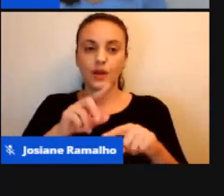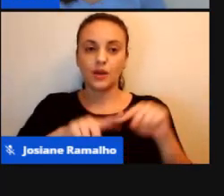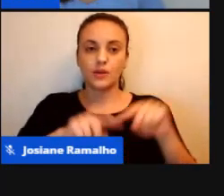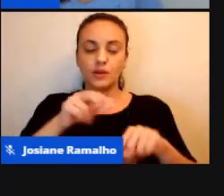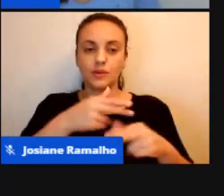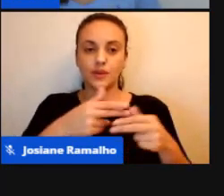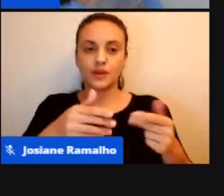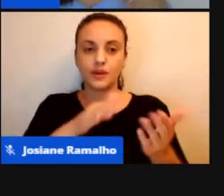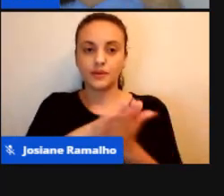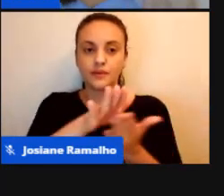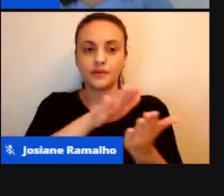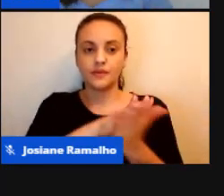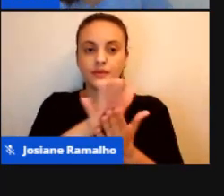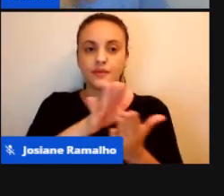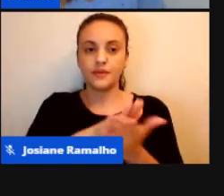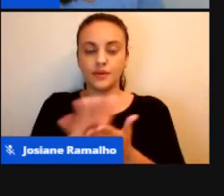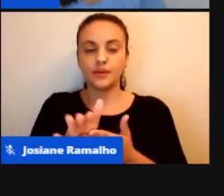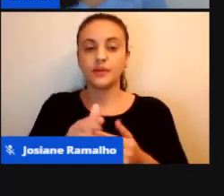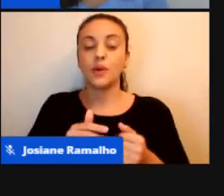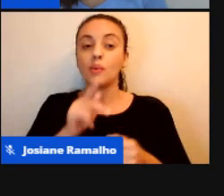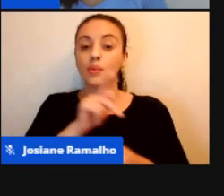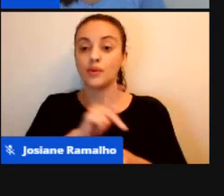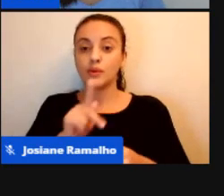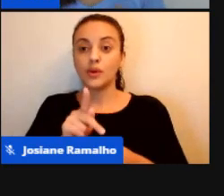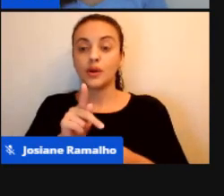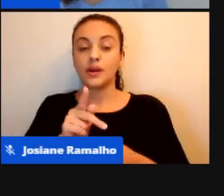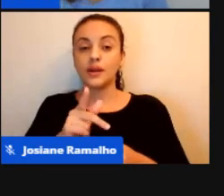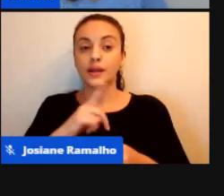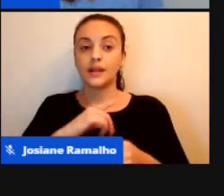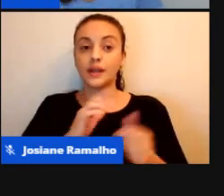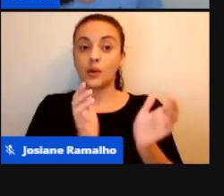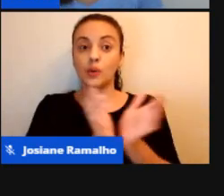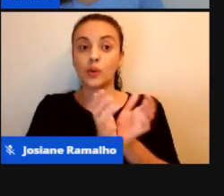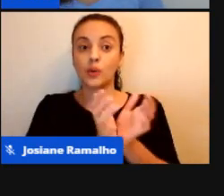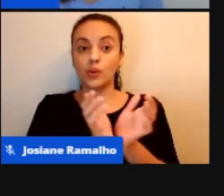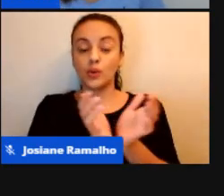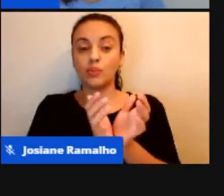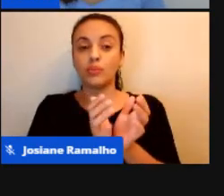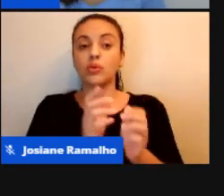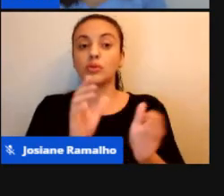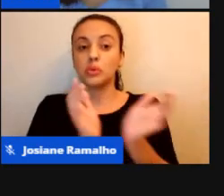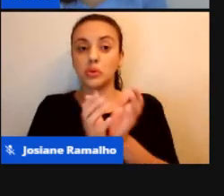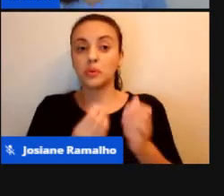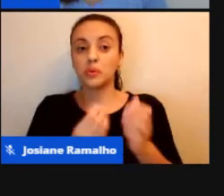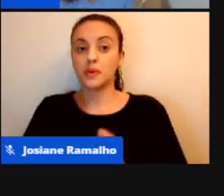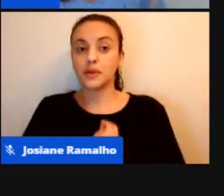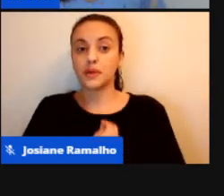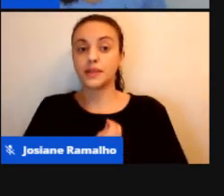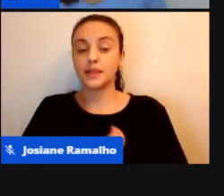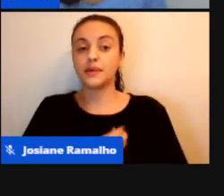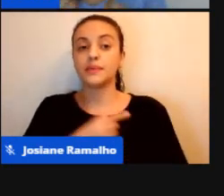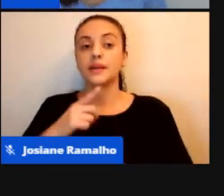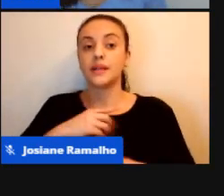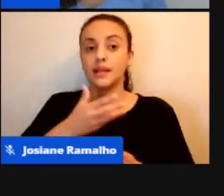dentro dos grupos, que o grupo é participativo, que ele consegue fazer esse chamamento, que consegue ter essa interação.